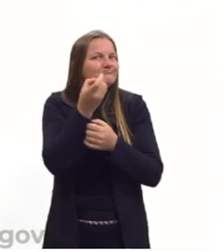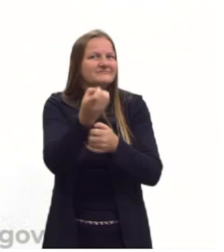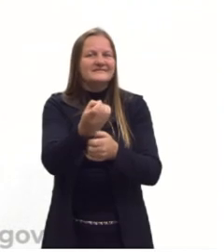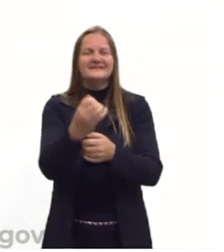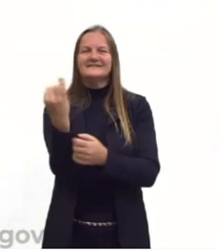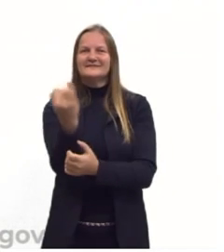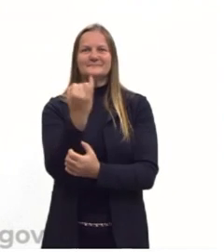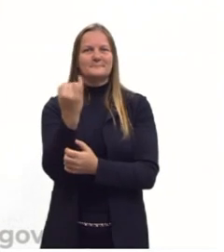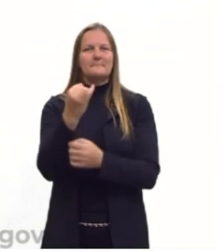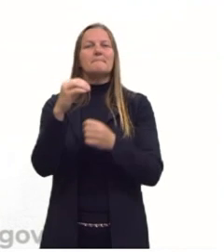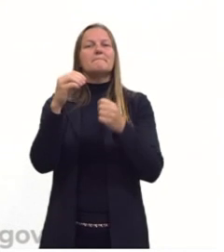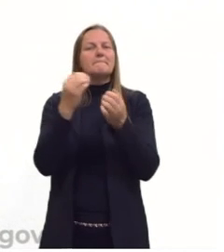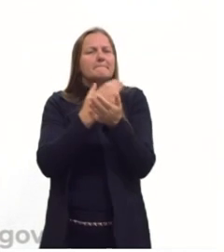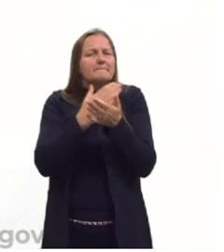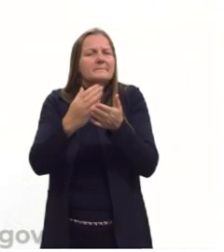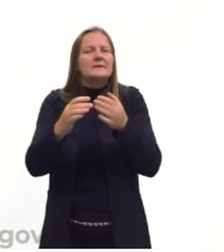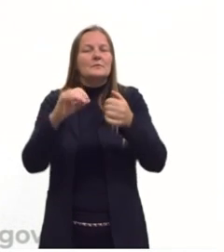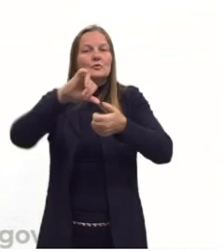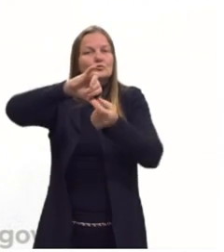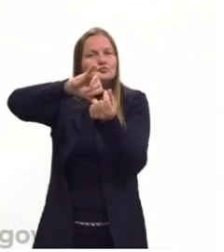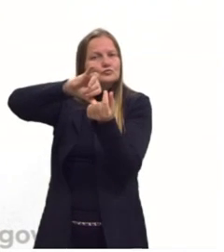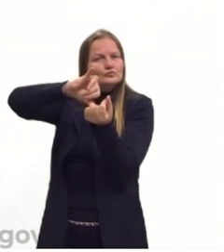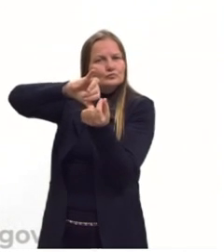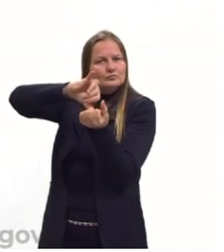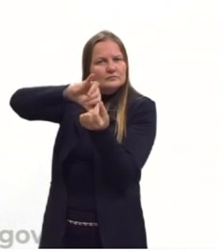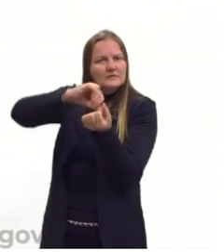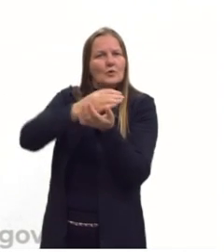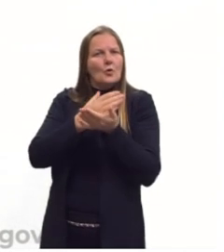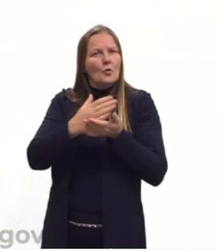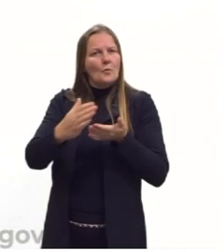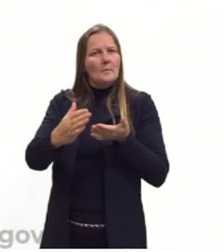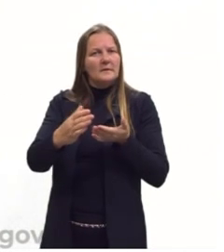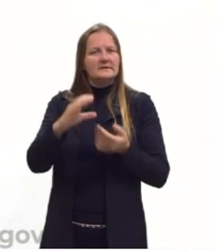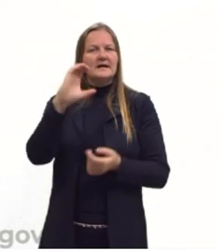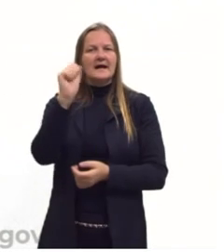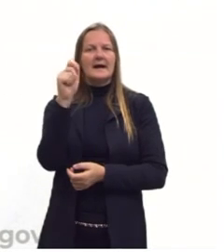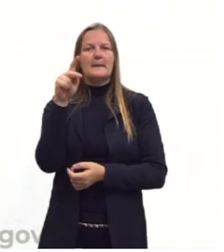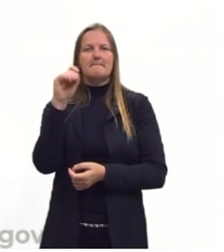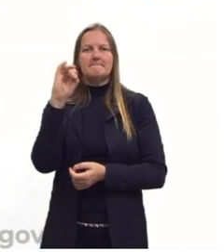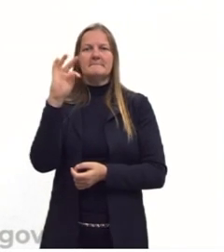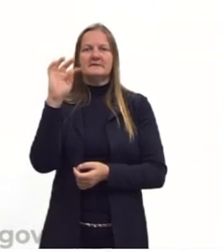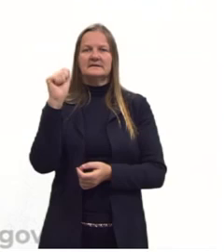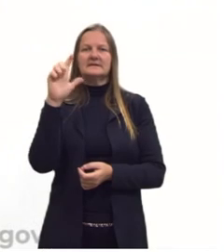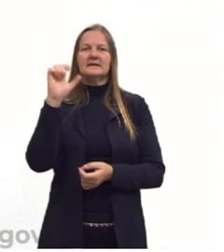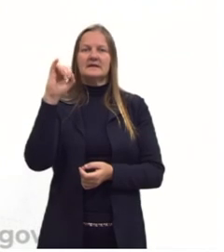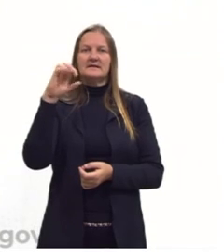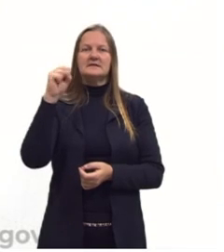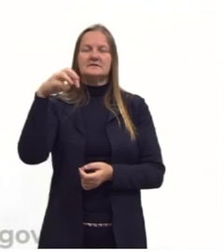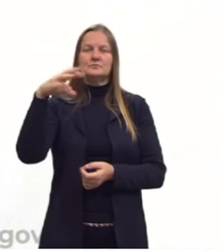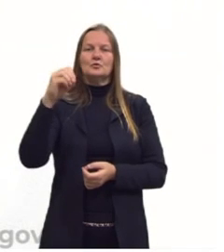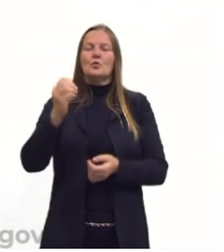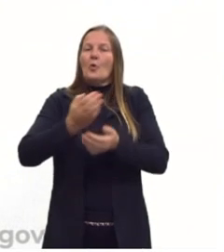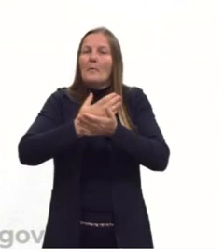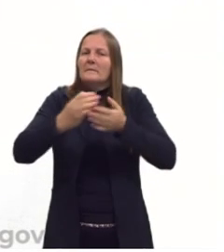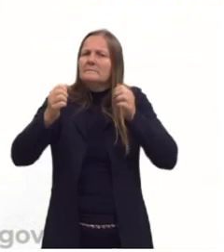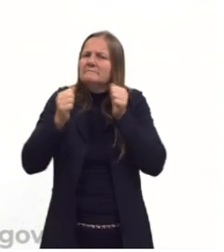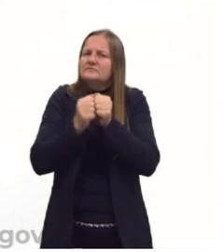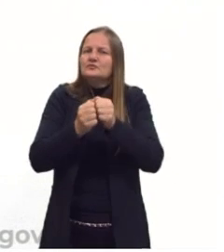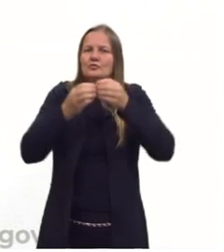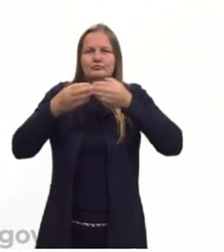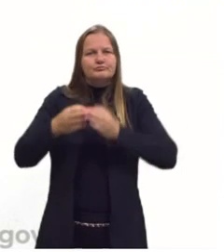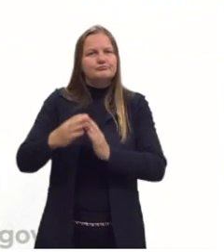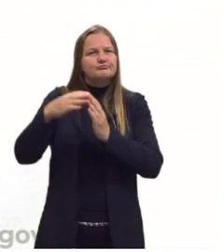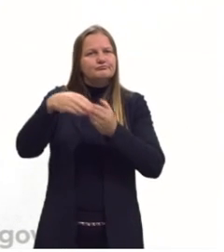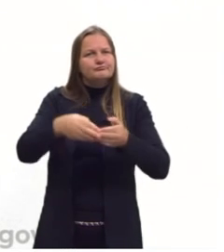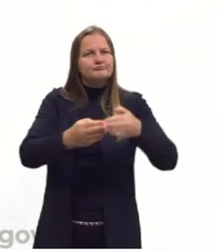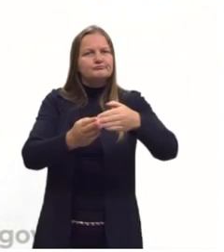desse início do capitalismo. O capitalismo vai iniciar mais ou menos junto com as navegações e